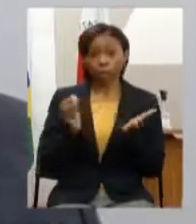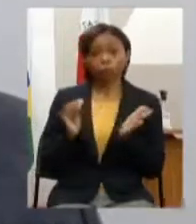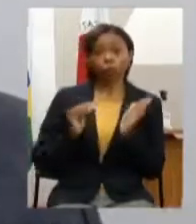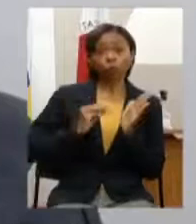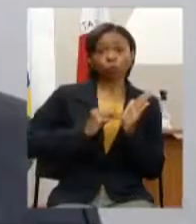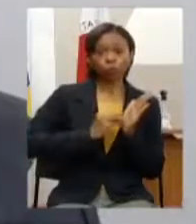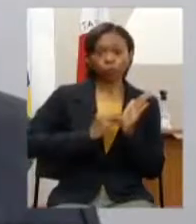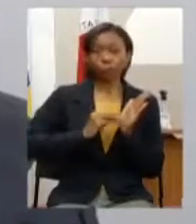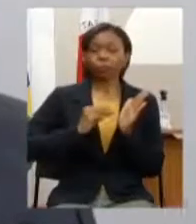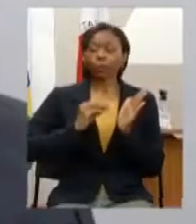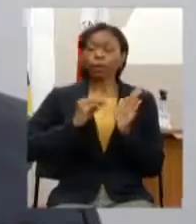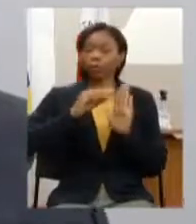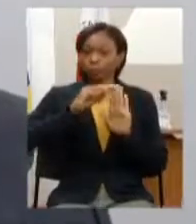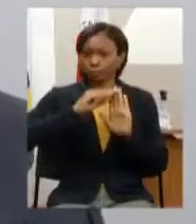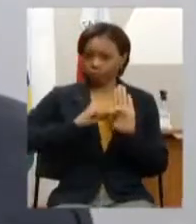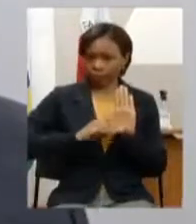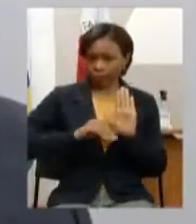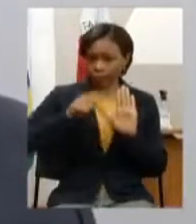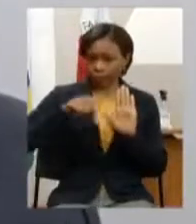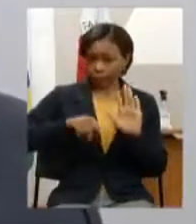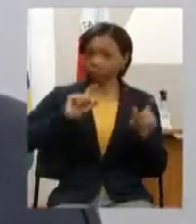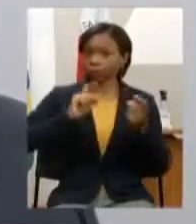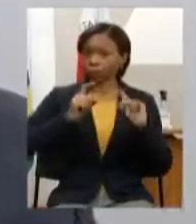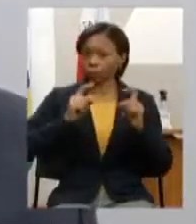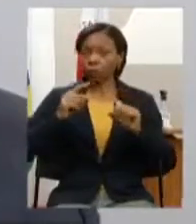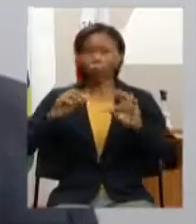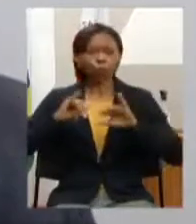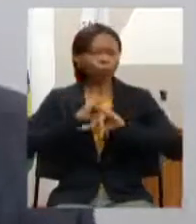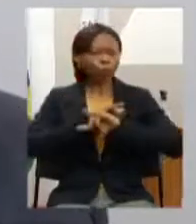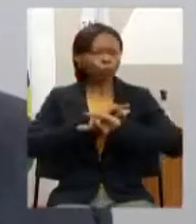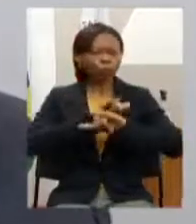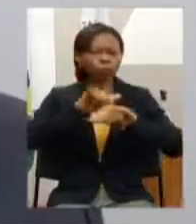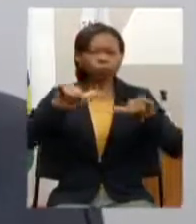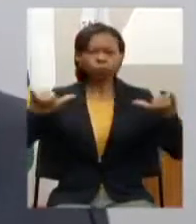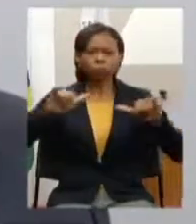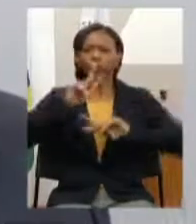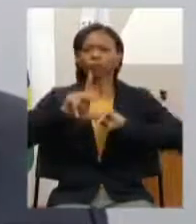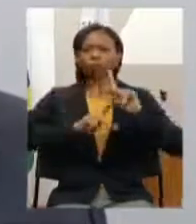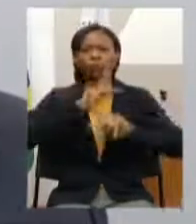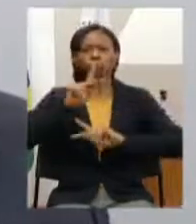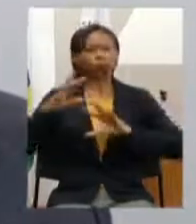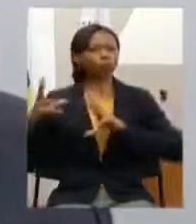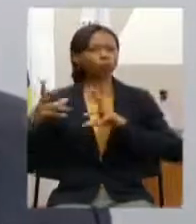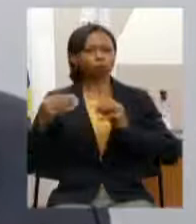pra que toda a comunidade de Minas Gerais possa acessá-los ok